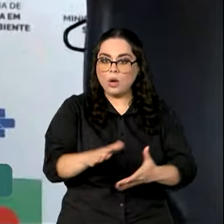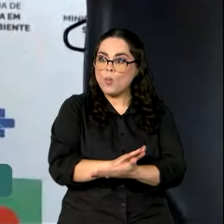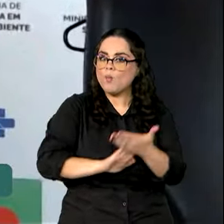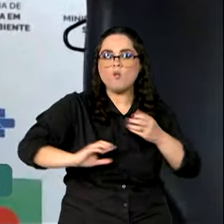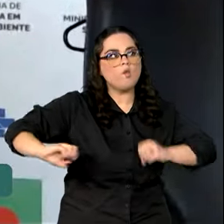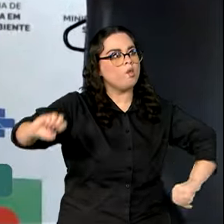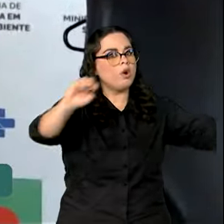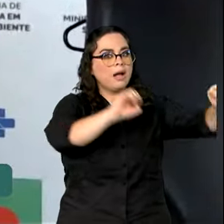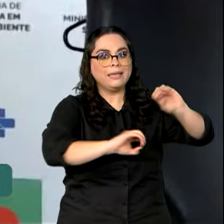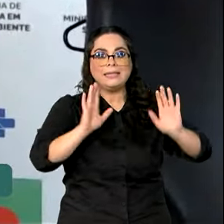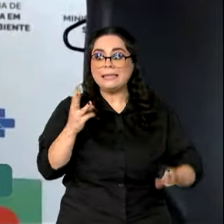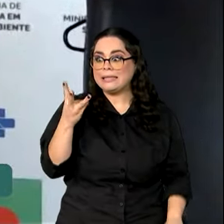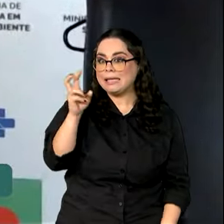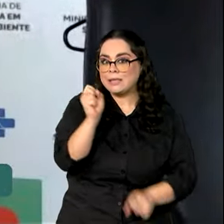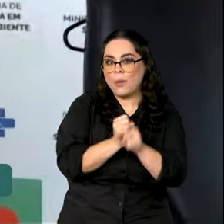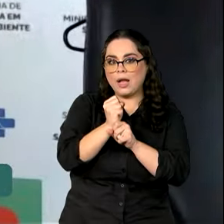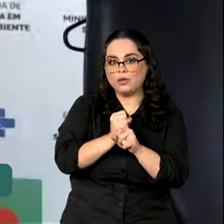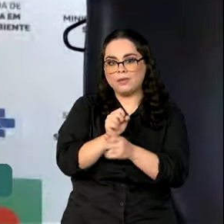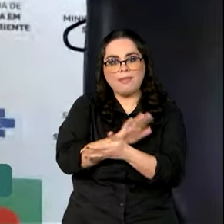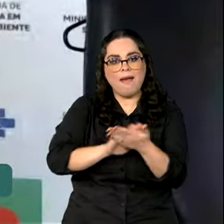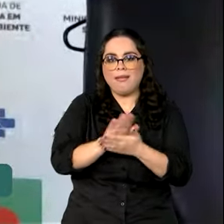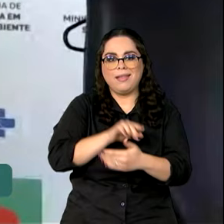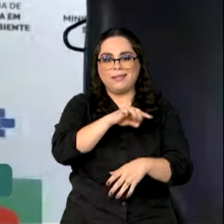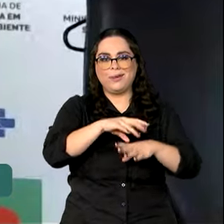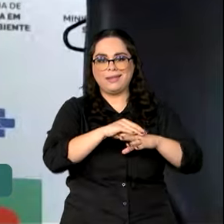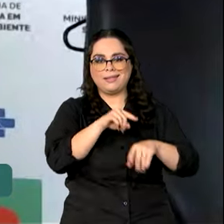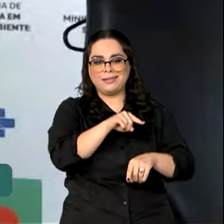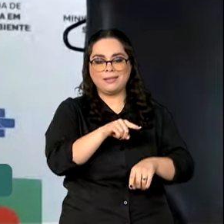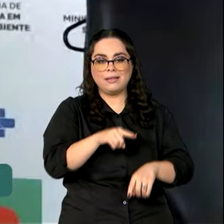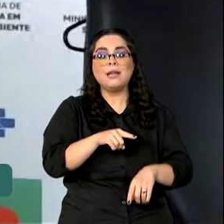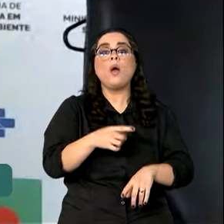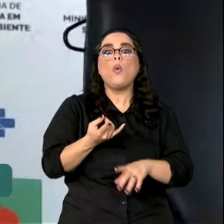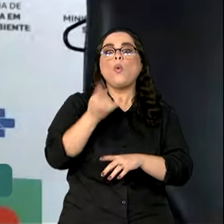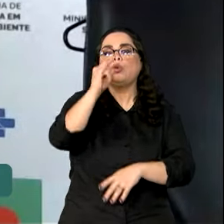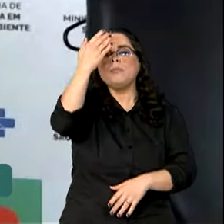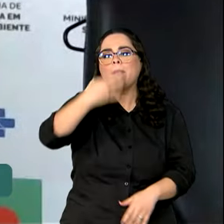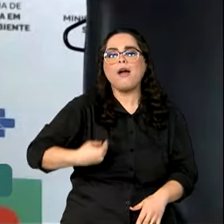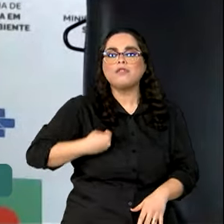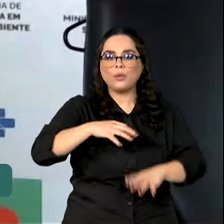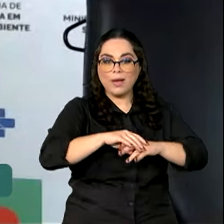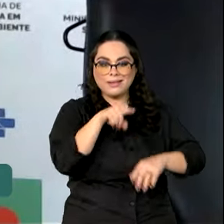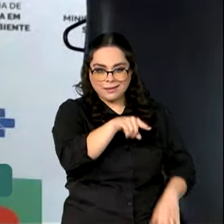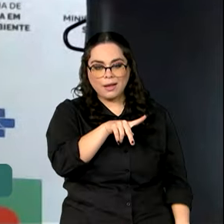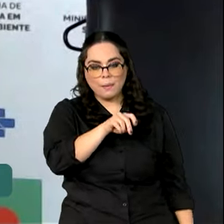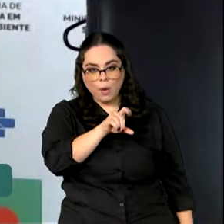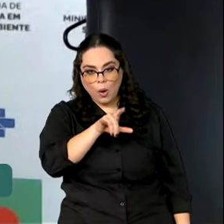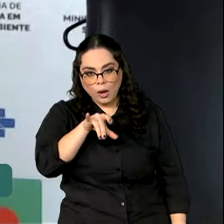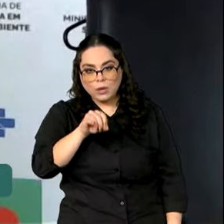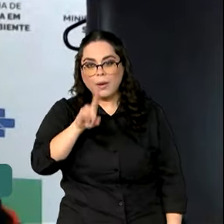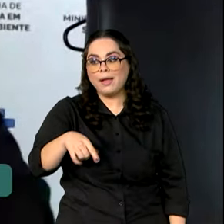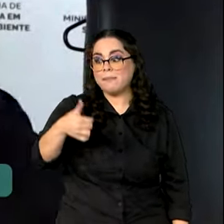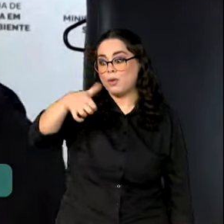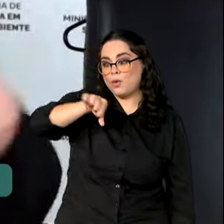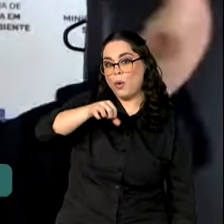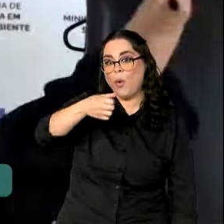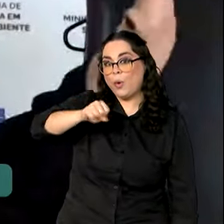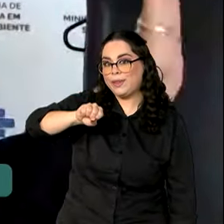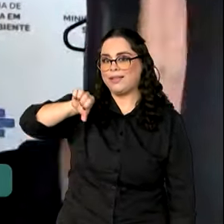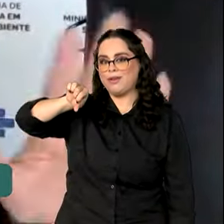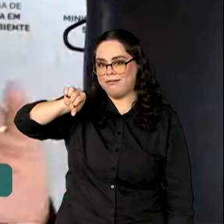poliomielite há 35 anos, o nosso último caso foi em 89. Mas é muito importante que a gente